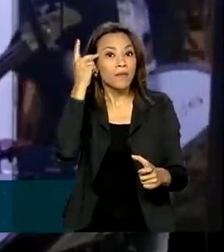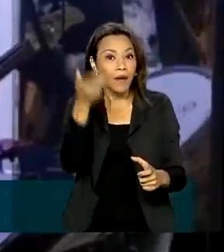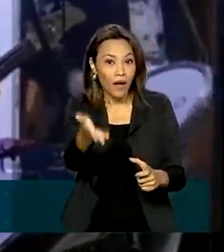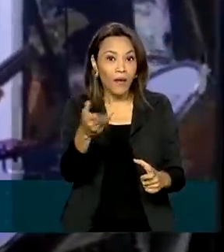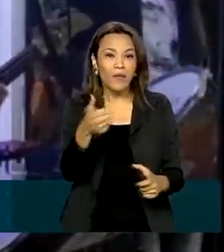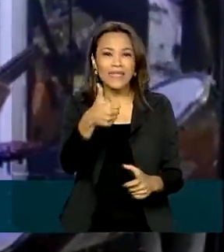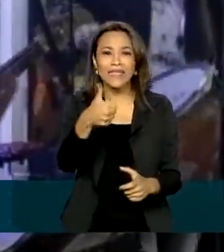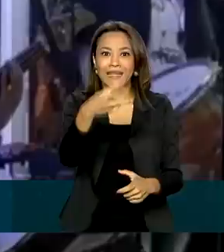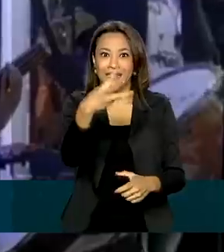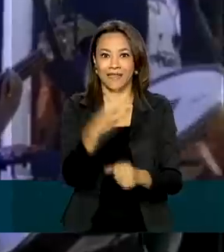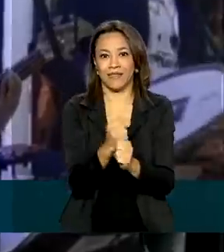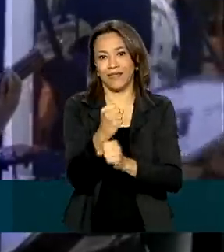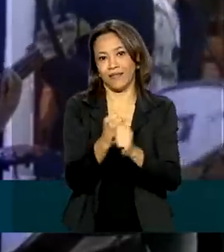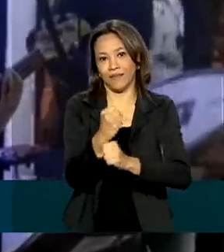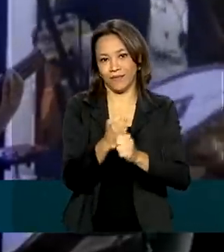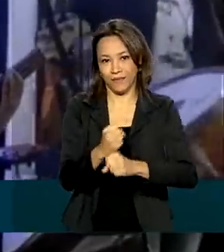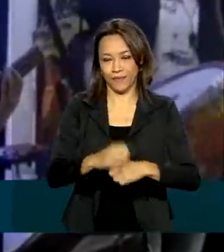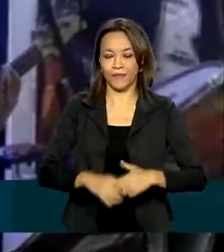há 13 anos.